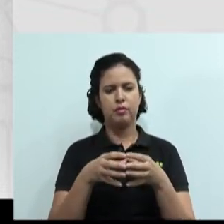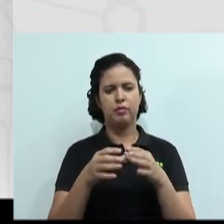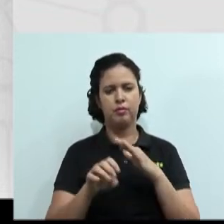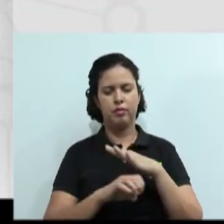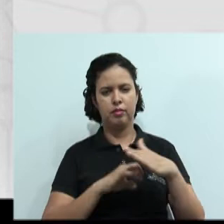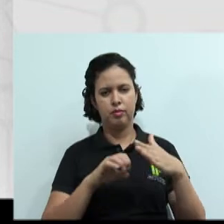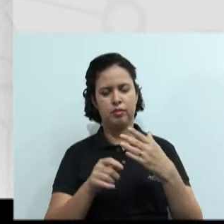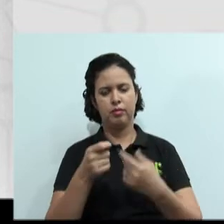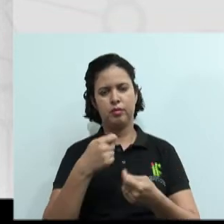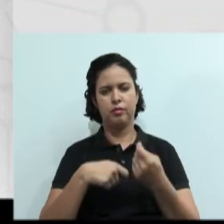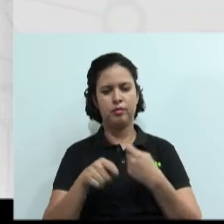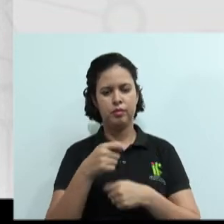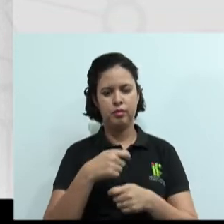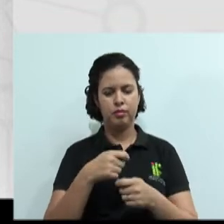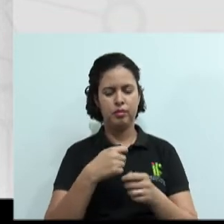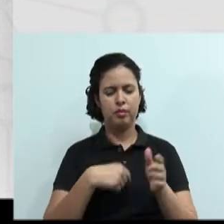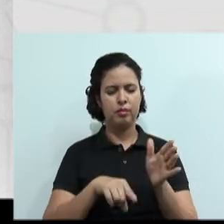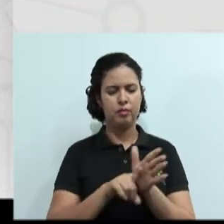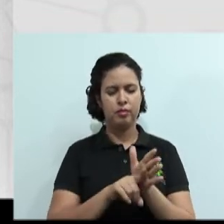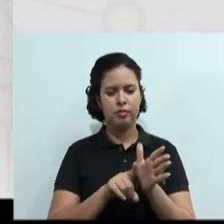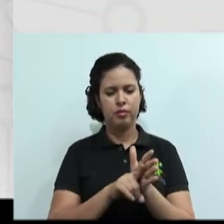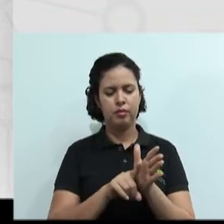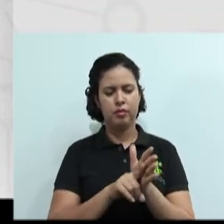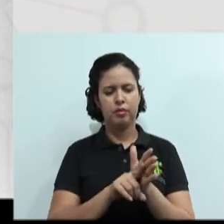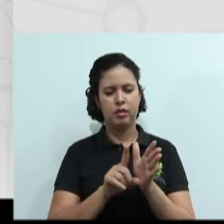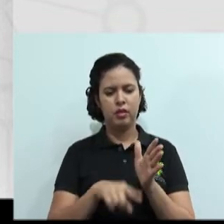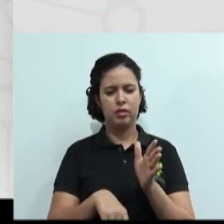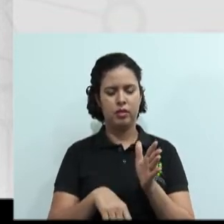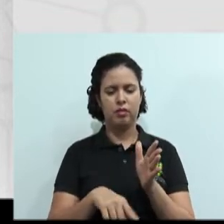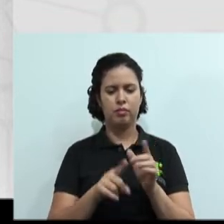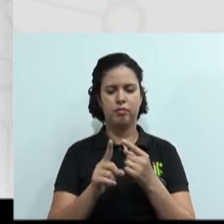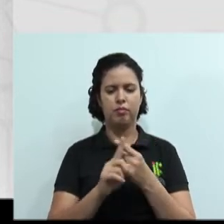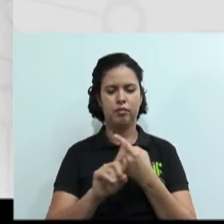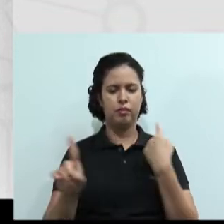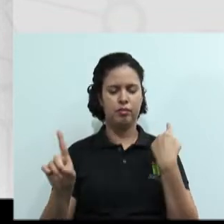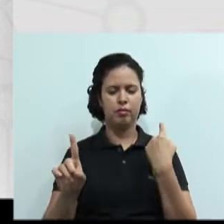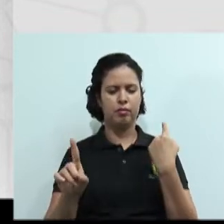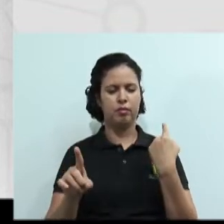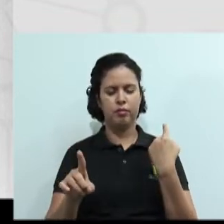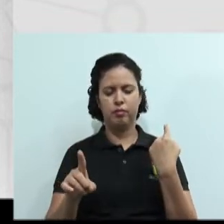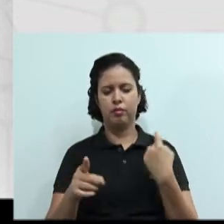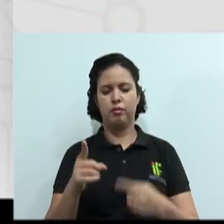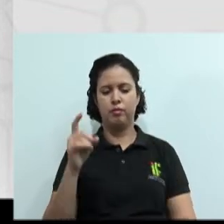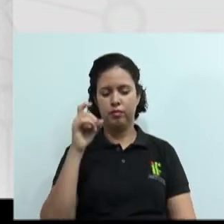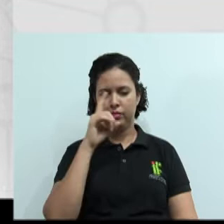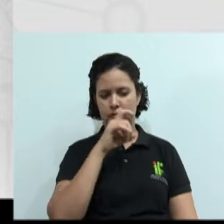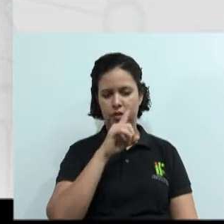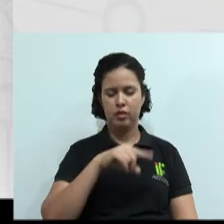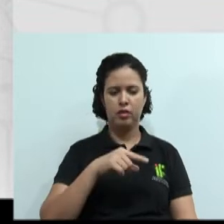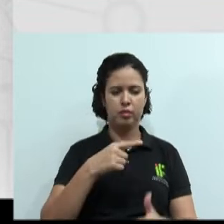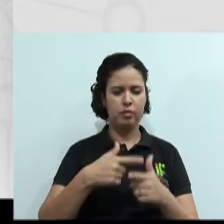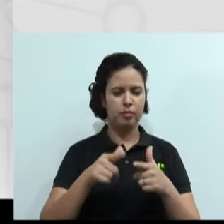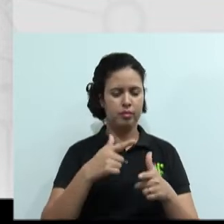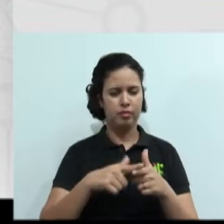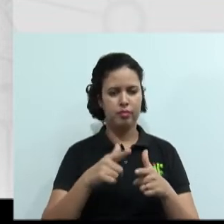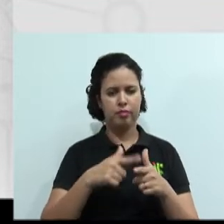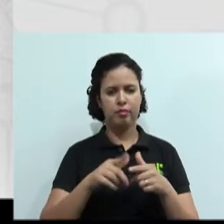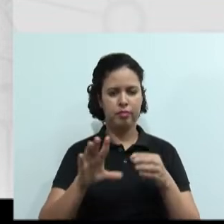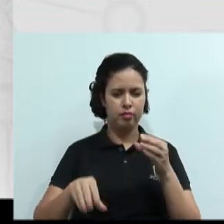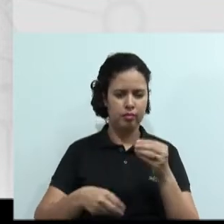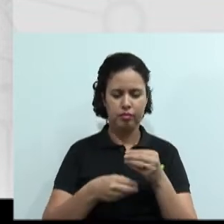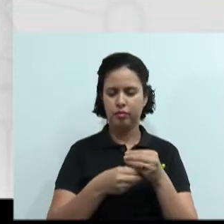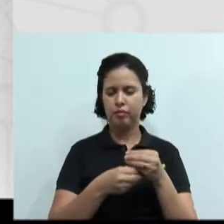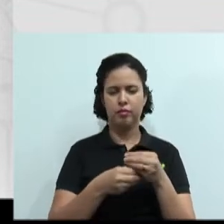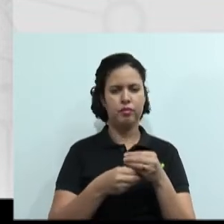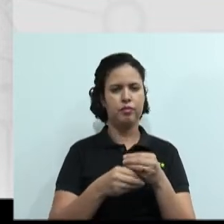na negociação. O negativo, ele já é disfuncional, ele já vai atrapalhar. Ele é aquele conflito que não vai trazer ganho nenhum